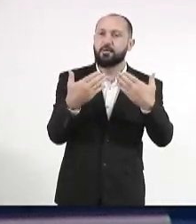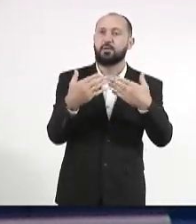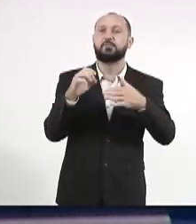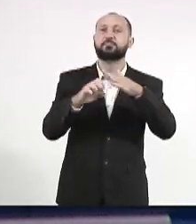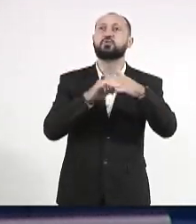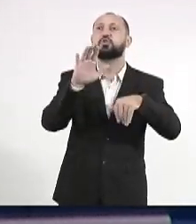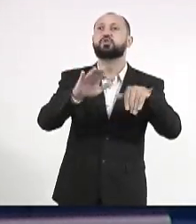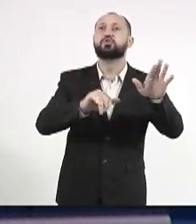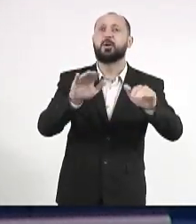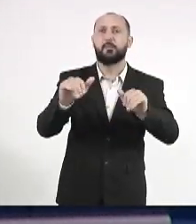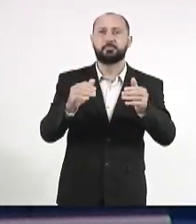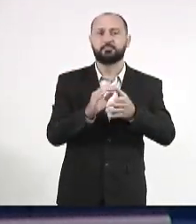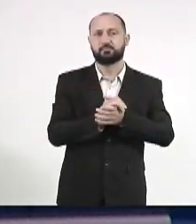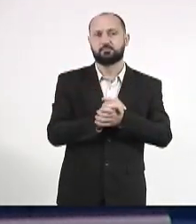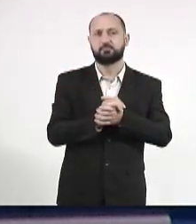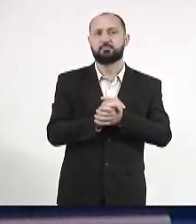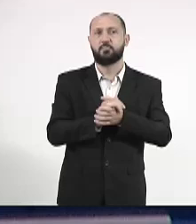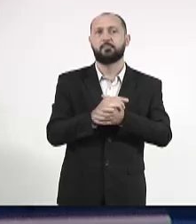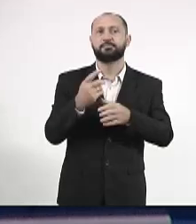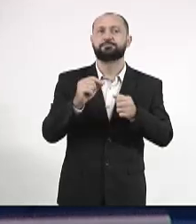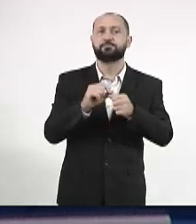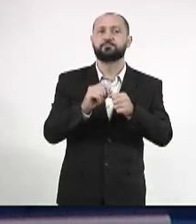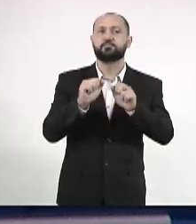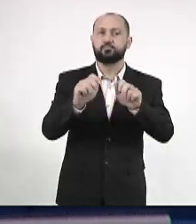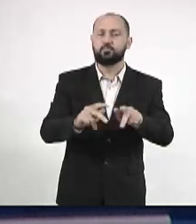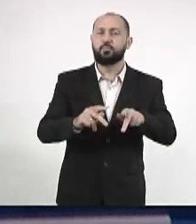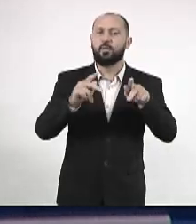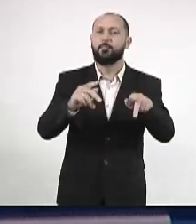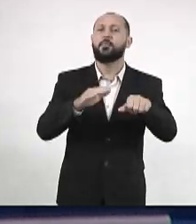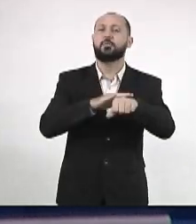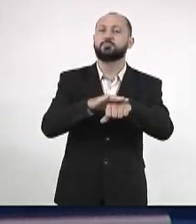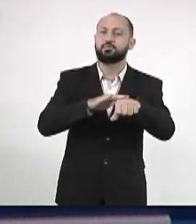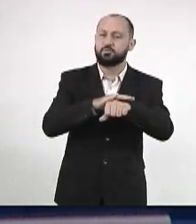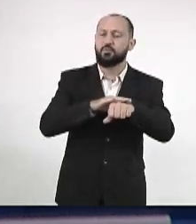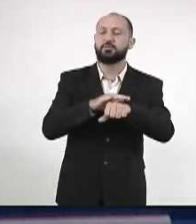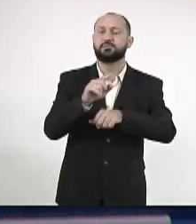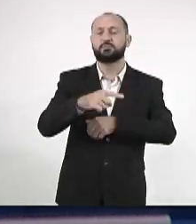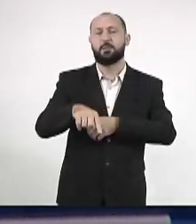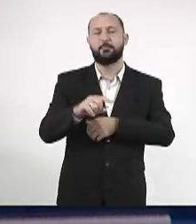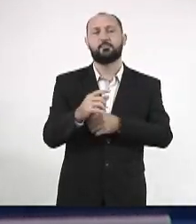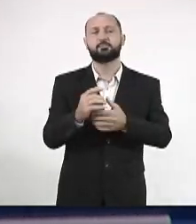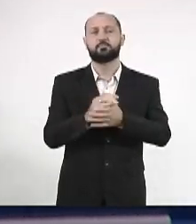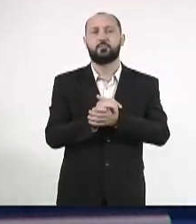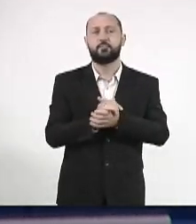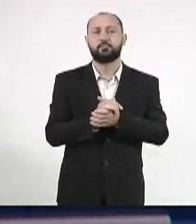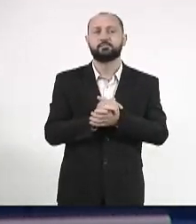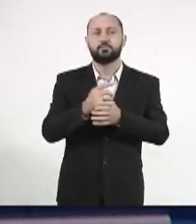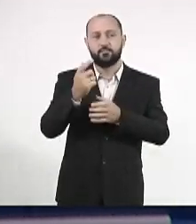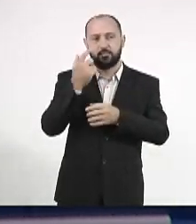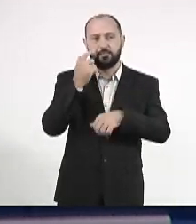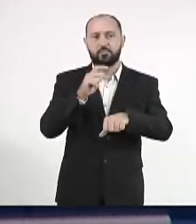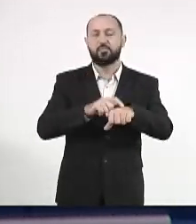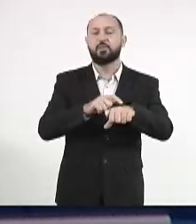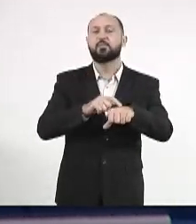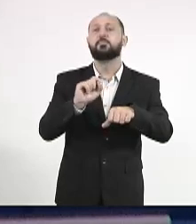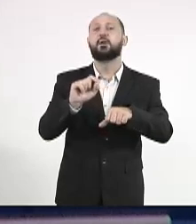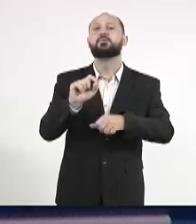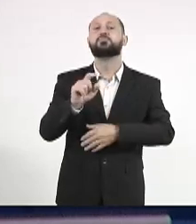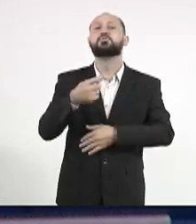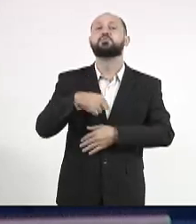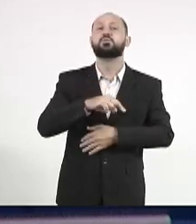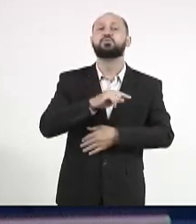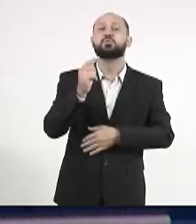chamar essas empresas, de repente, fazer uma audiência pública, conversar com elas, procurar uma solução para que nós